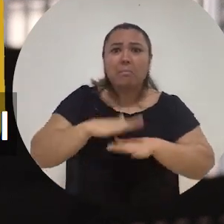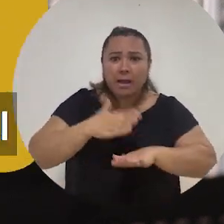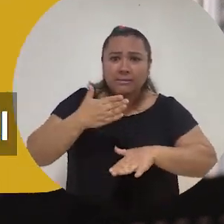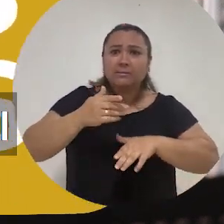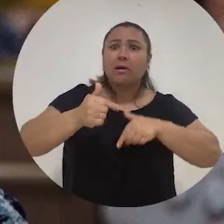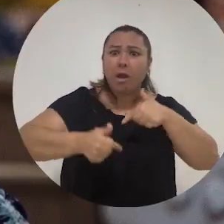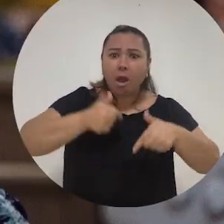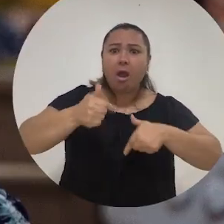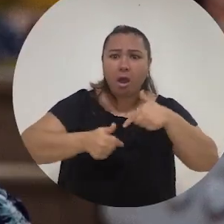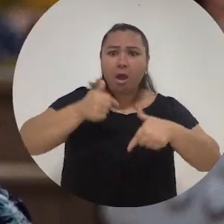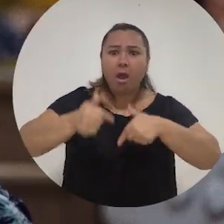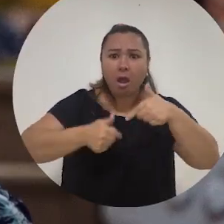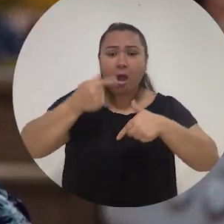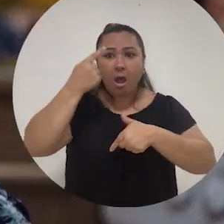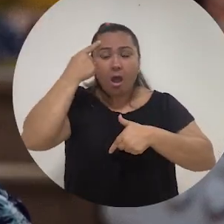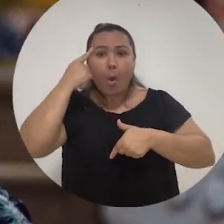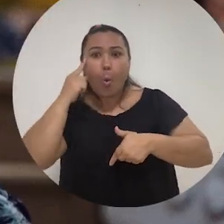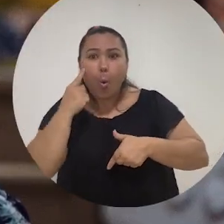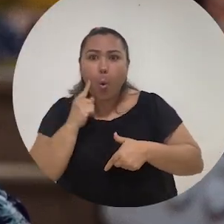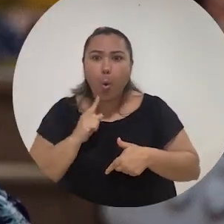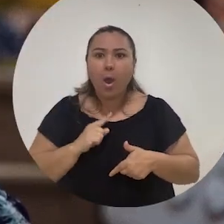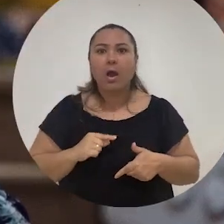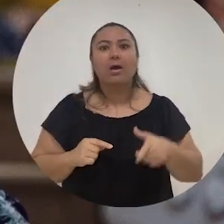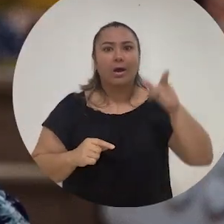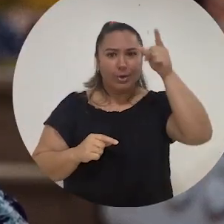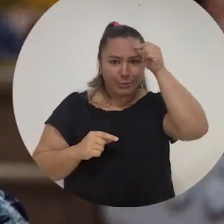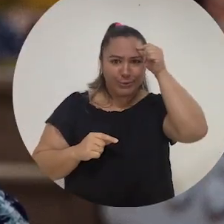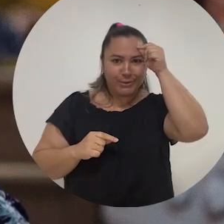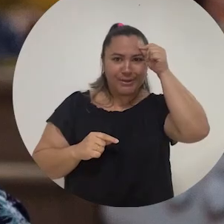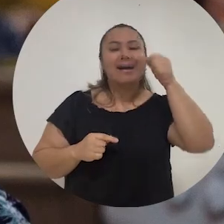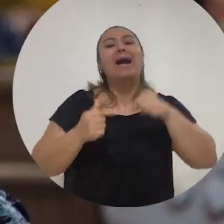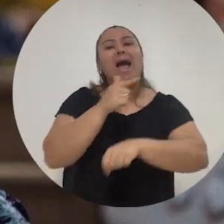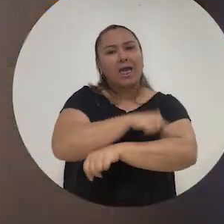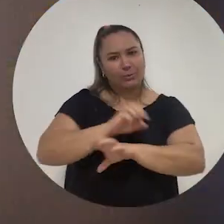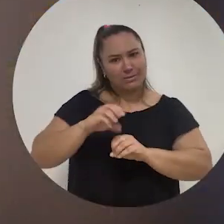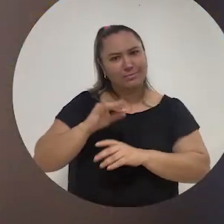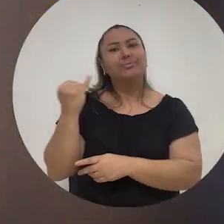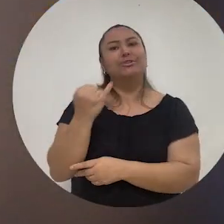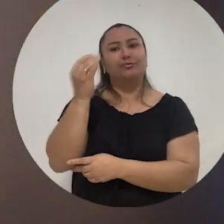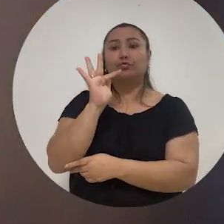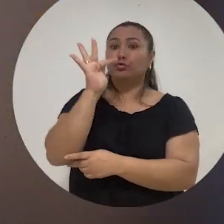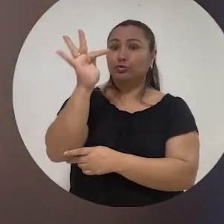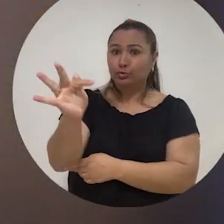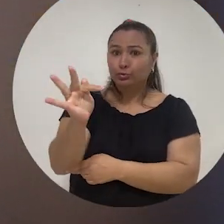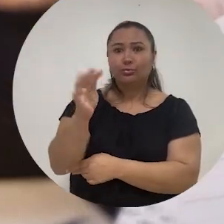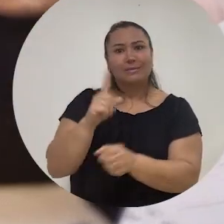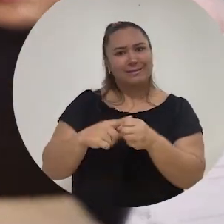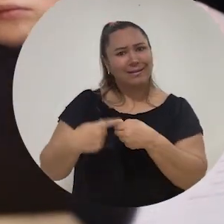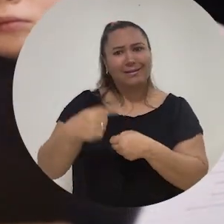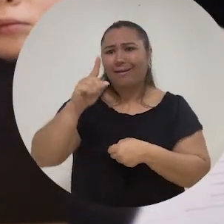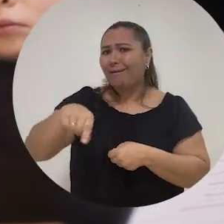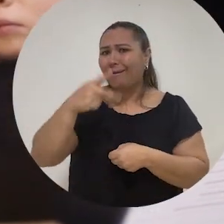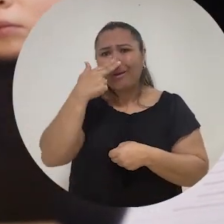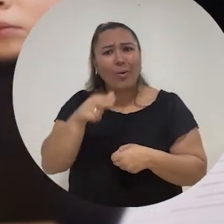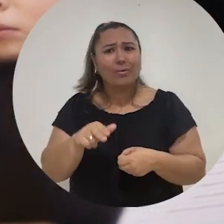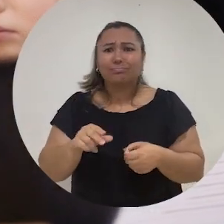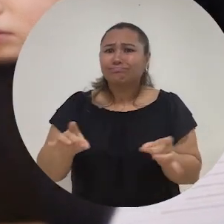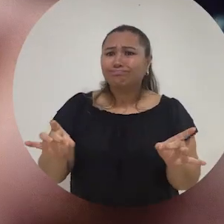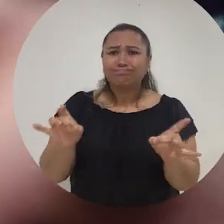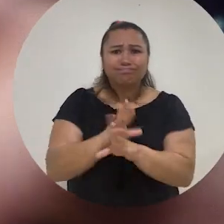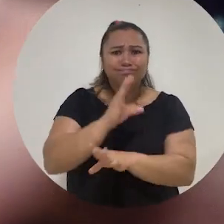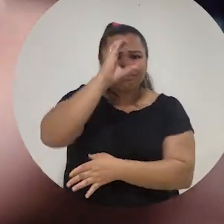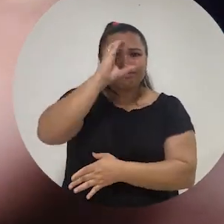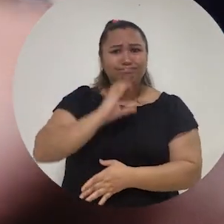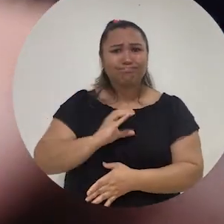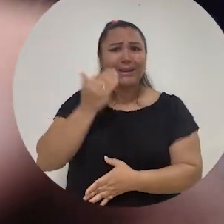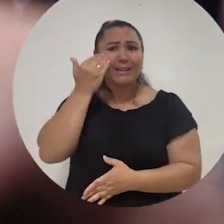ensino fundamental. A educação é importante no futuro de uma cidade porque é a formação do cidadão, né? Enquanto o entendedor da realidade e enquanto o